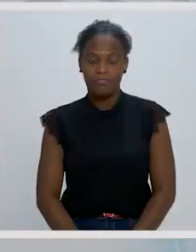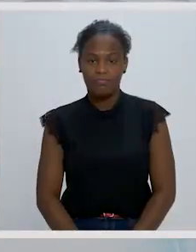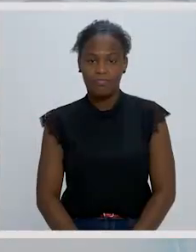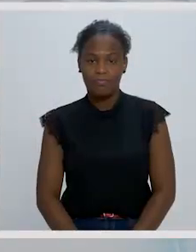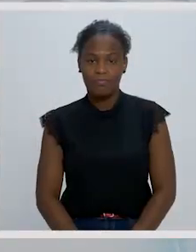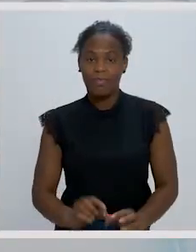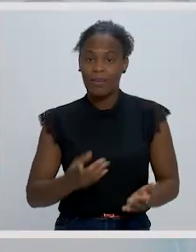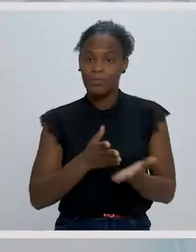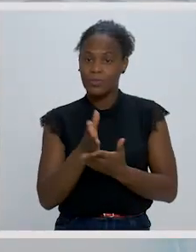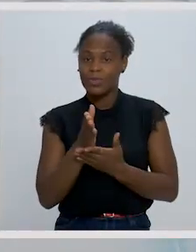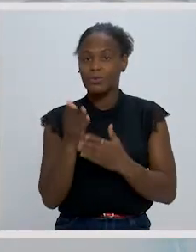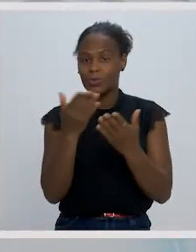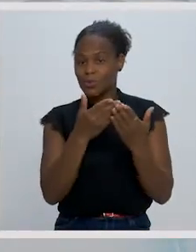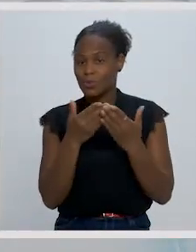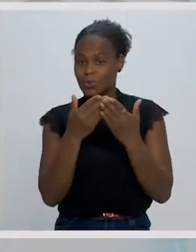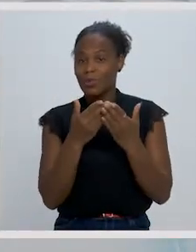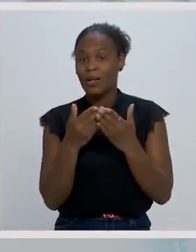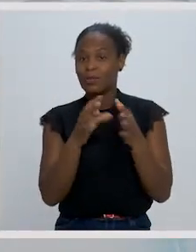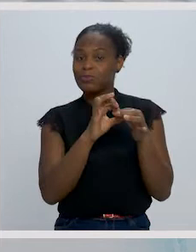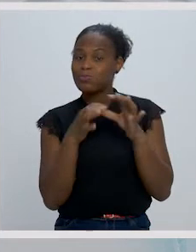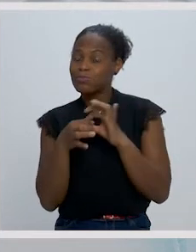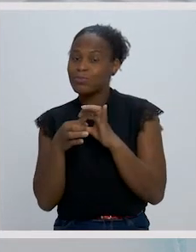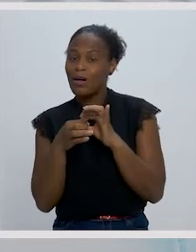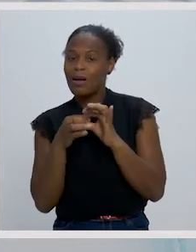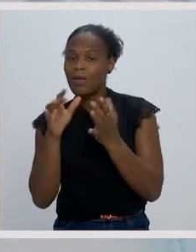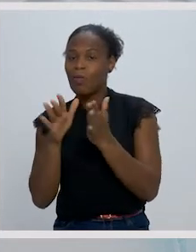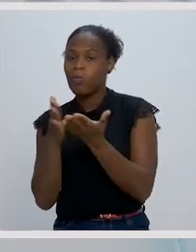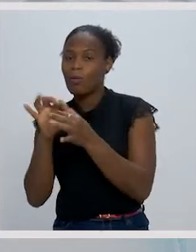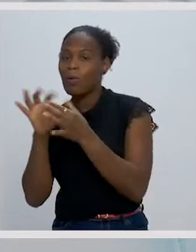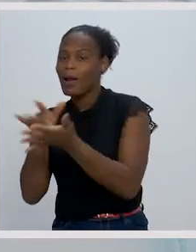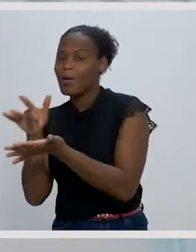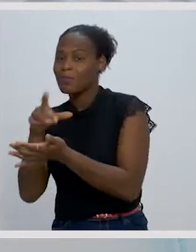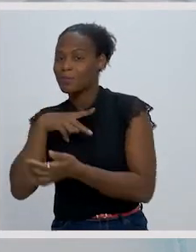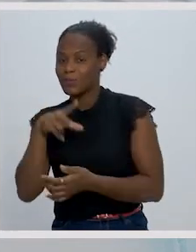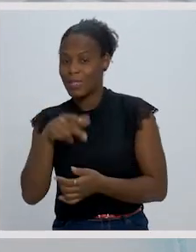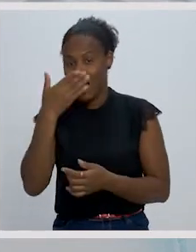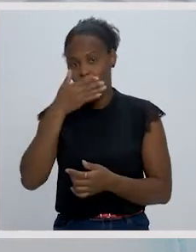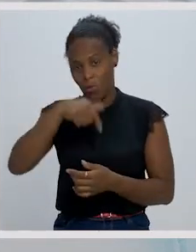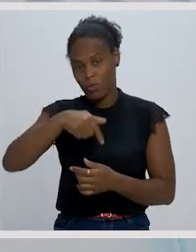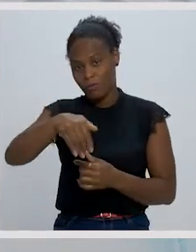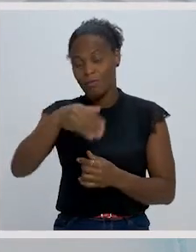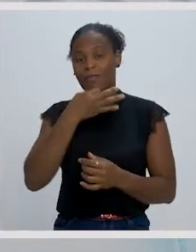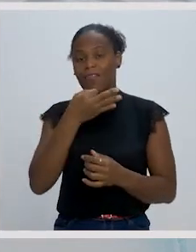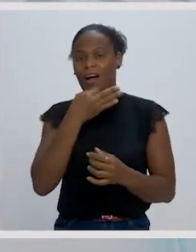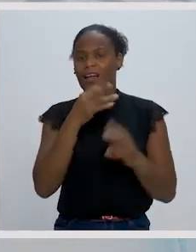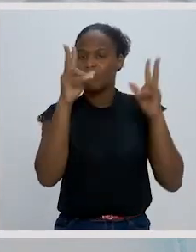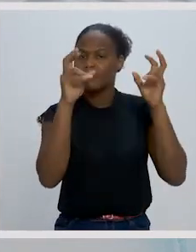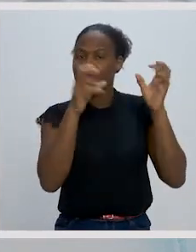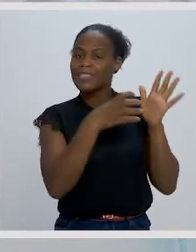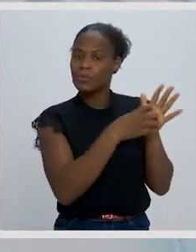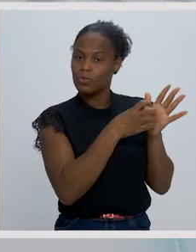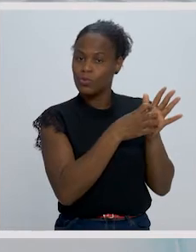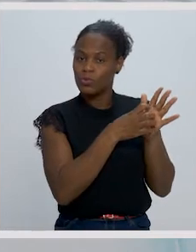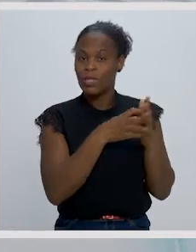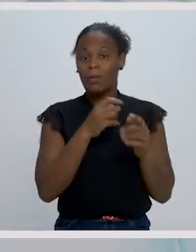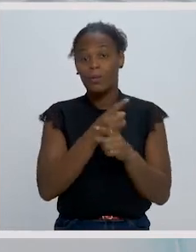Dando continuidade ao estudo das quarentes literárias portuguesas, na aula de hoje vamos falar do simbolismo. Por isso, a